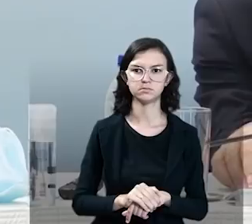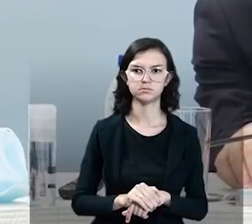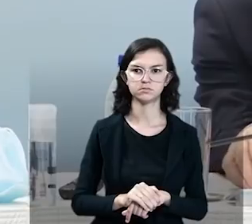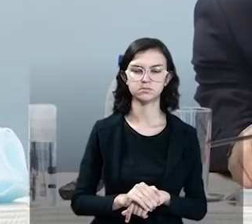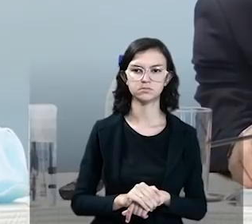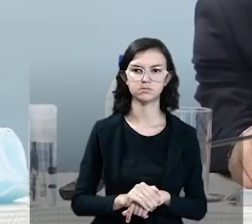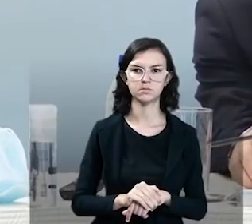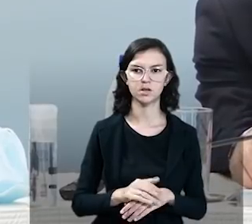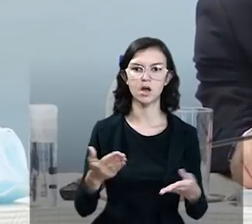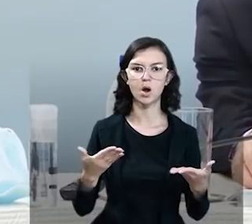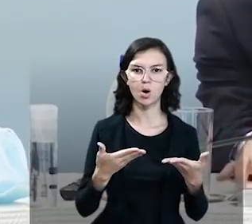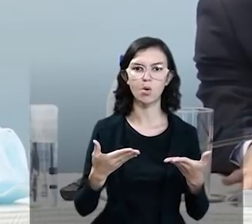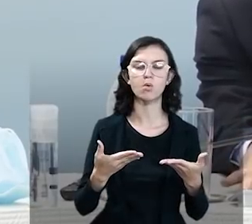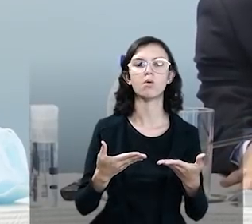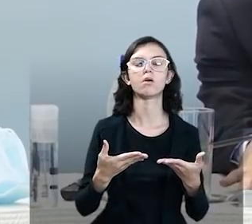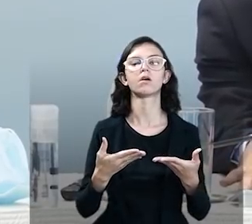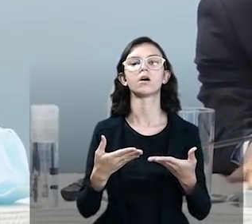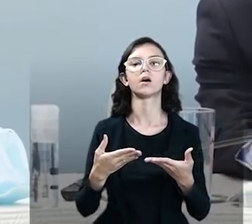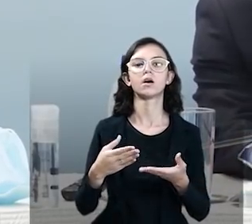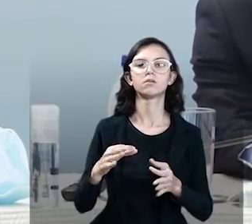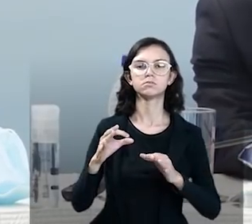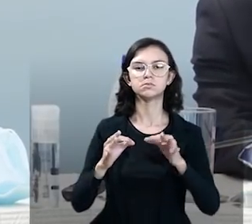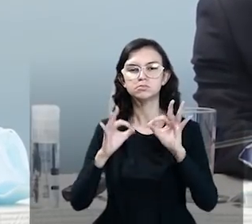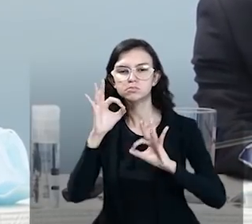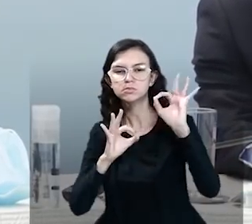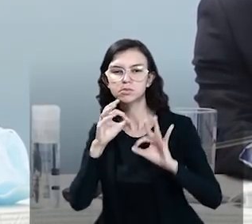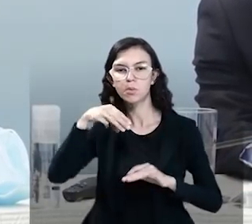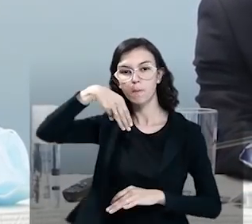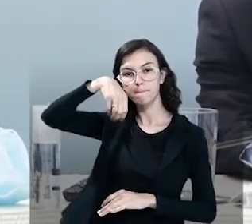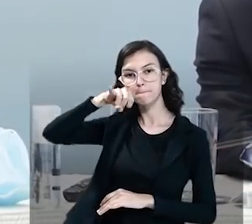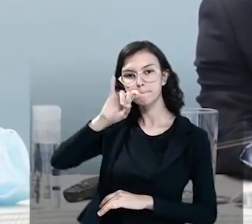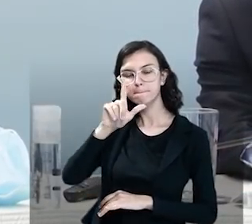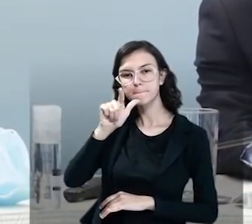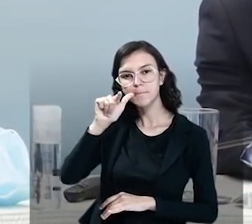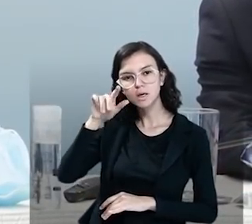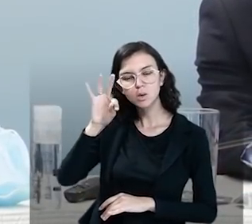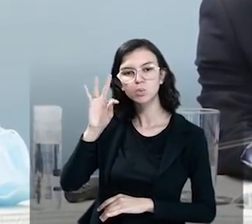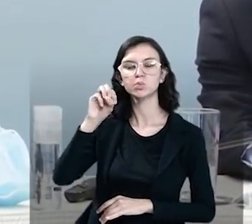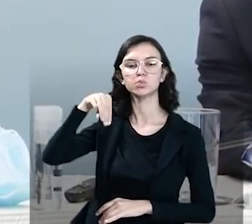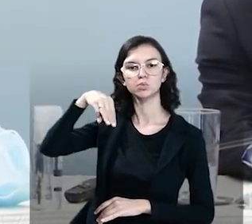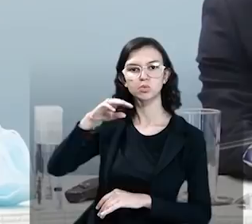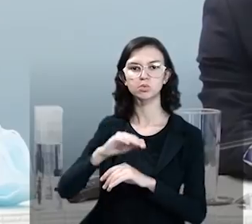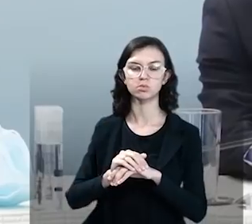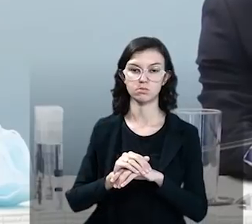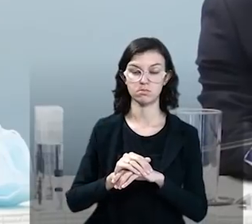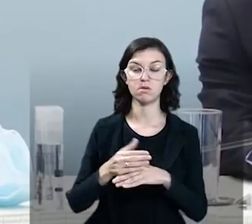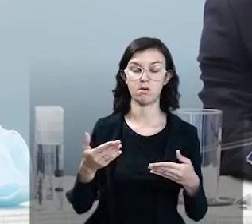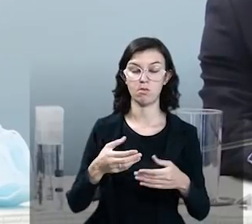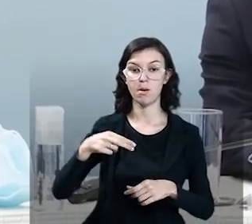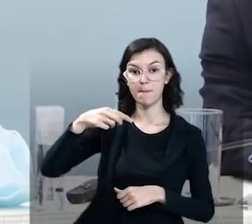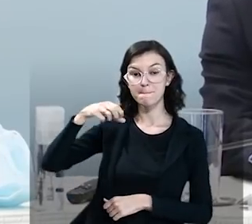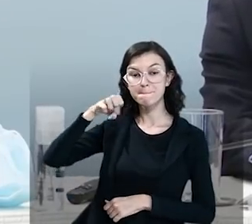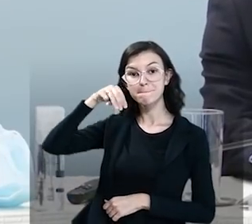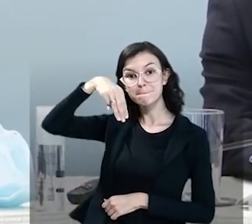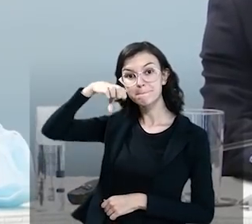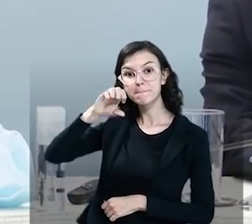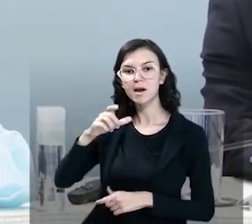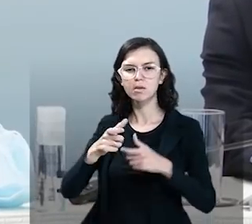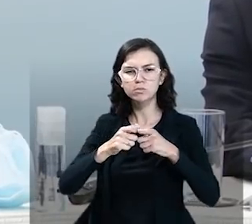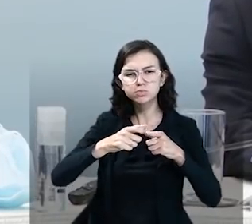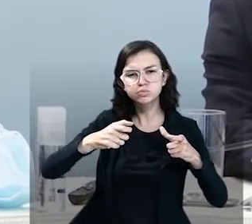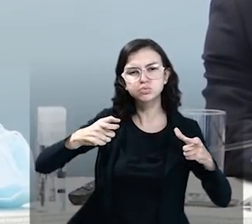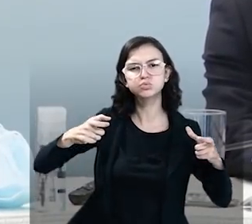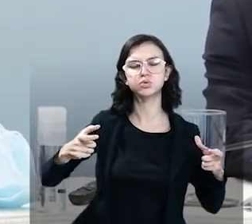gestão do ministro Milton Ribeiro, o Ministério da Educação amplia essa iniciativa e oferece de forma